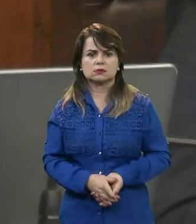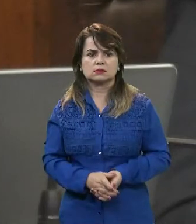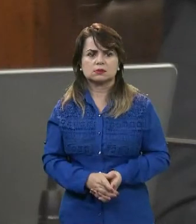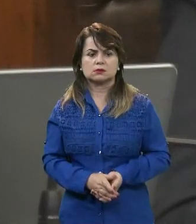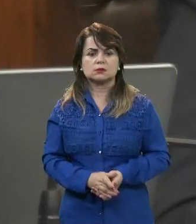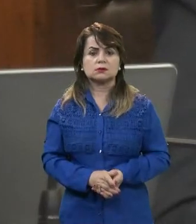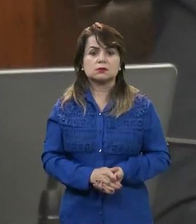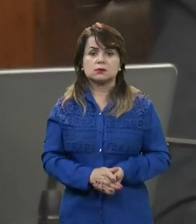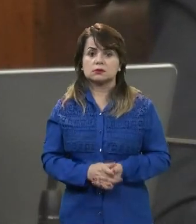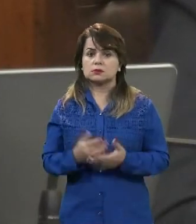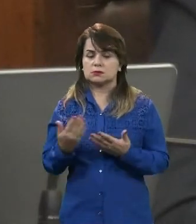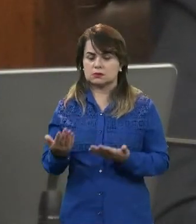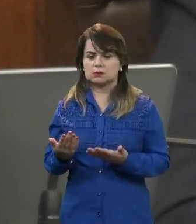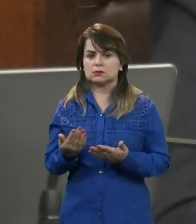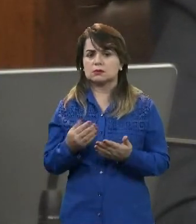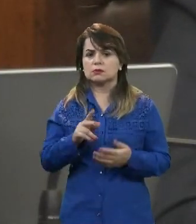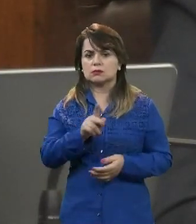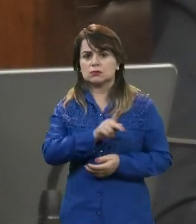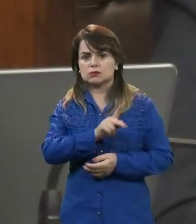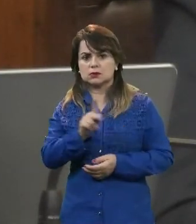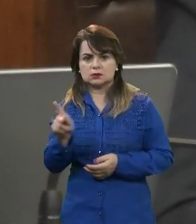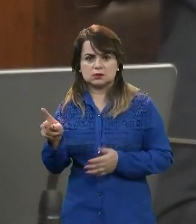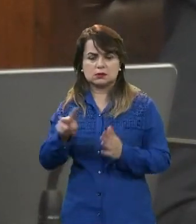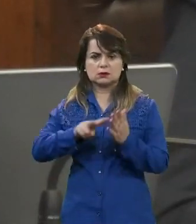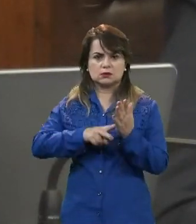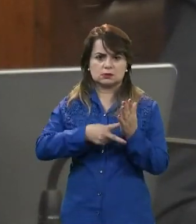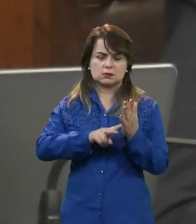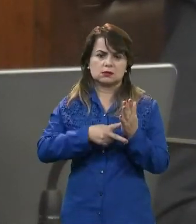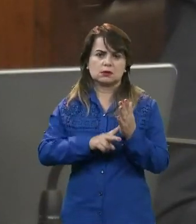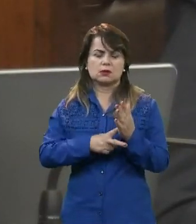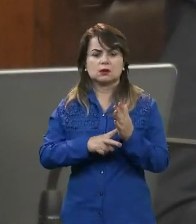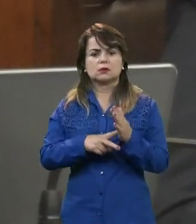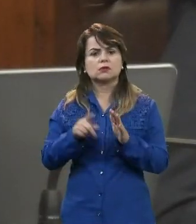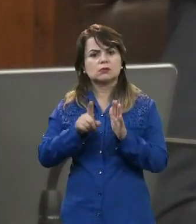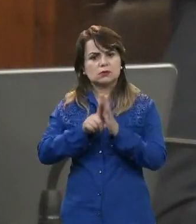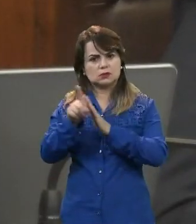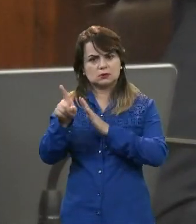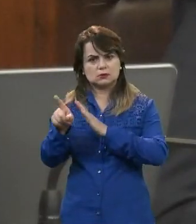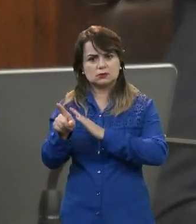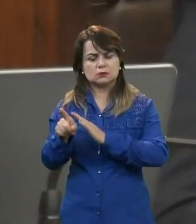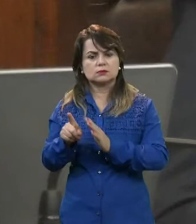Em relação à pergunta do presidente do sindicato aqui da Câmara Municipal,